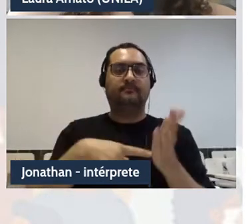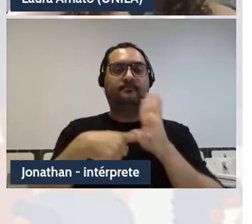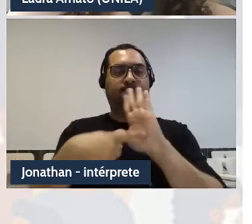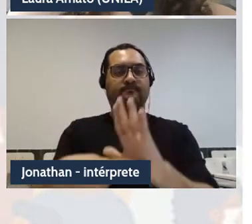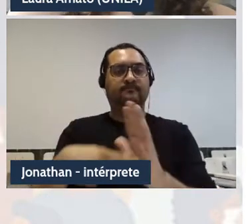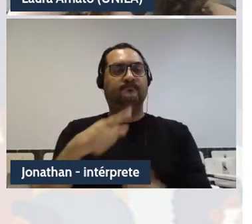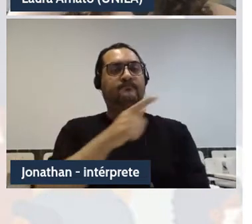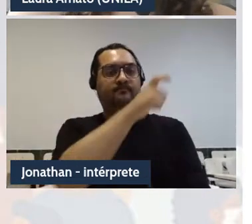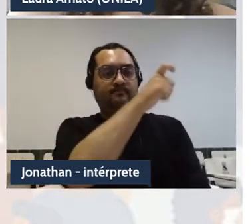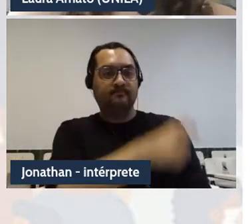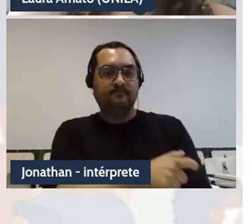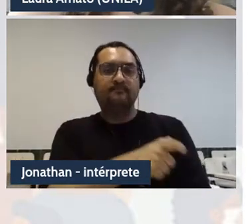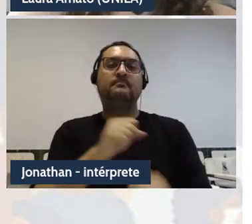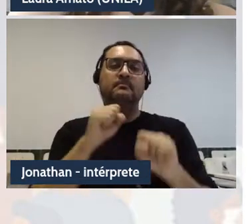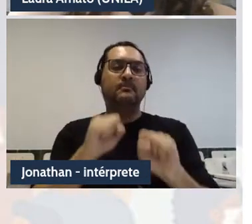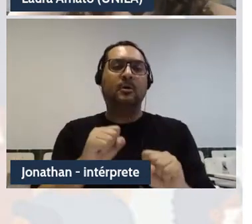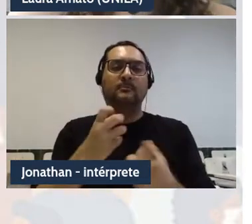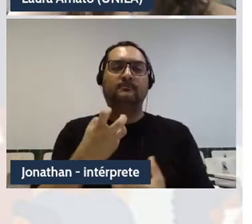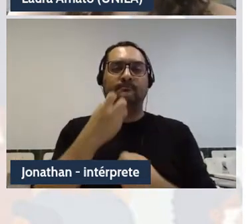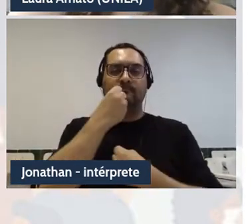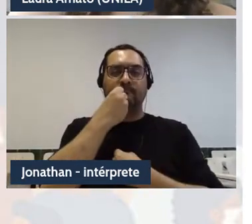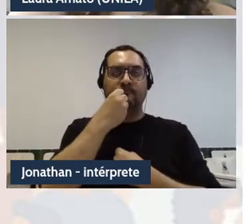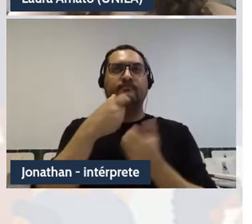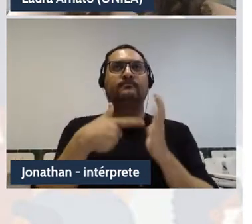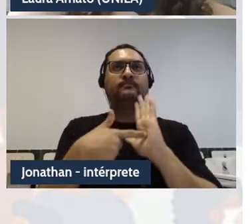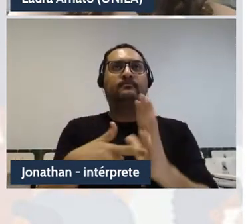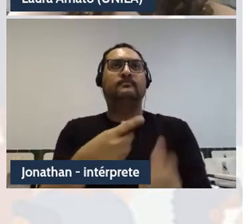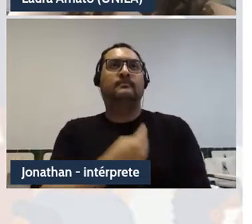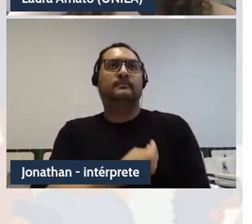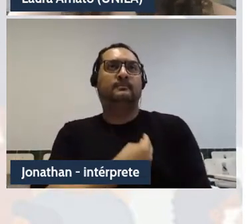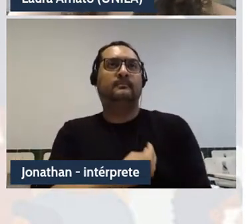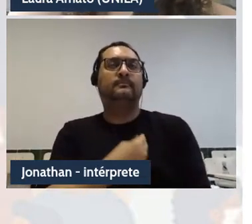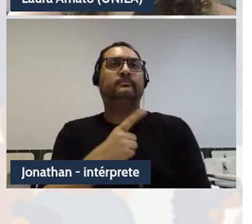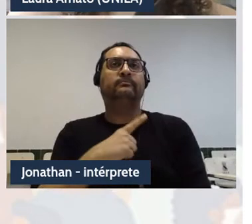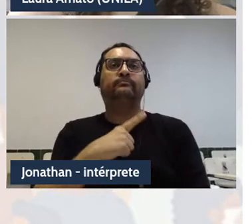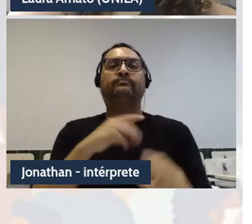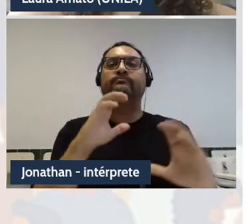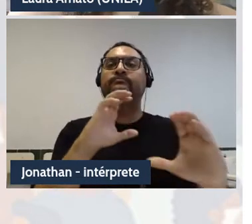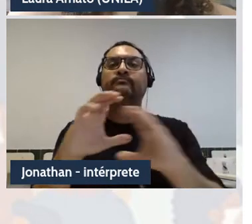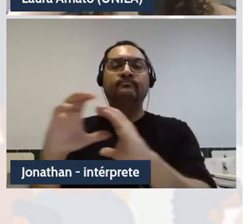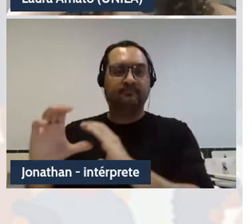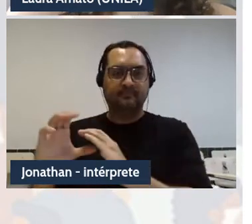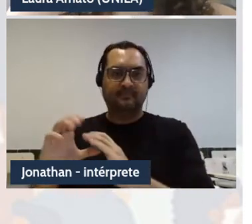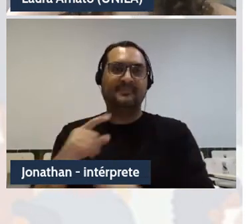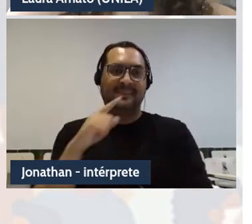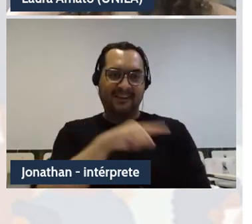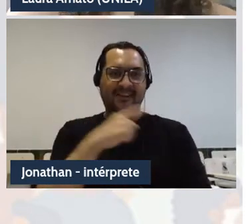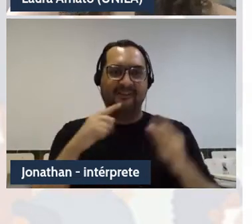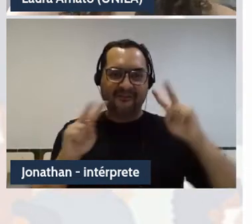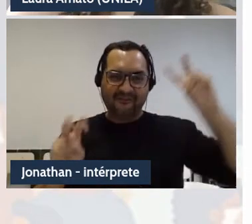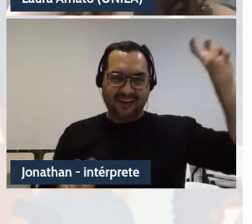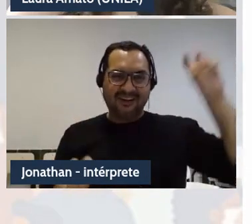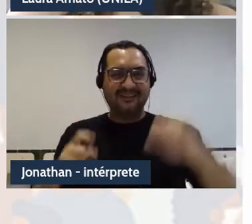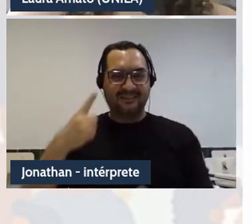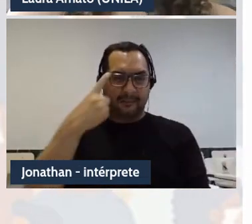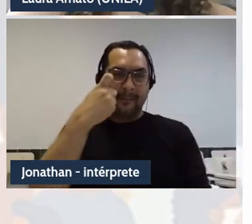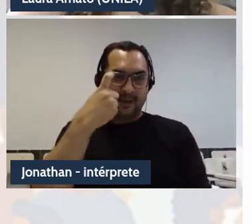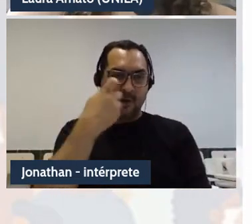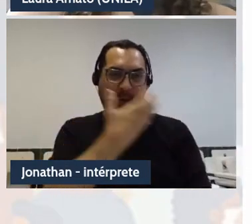naturalmente não pode compartilhar sua maneira de viver e a comunicação é racional. Assim,